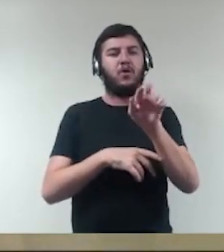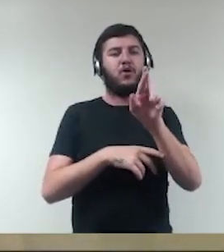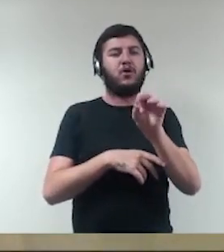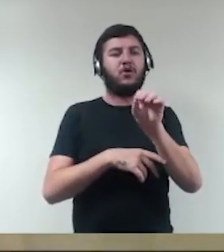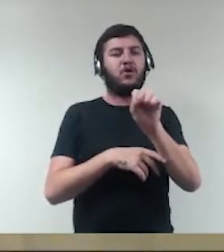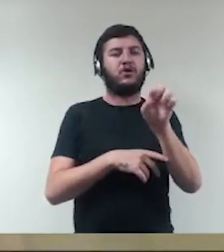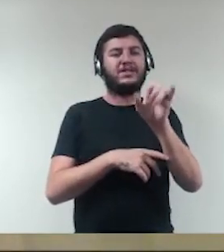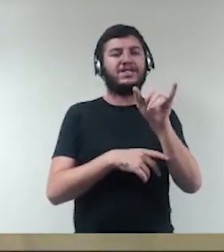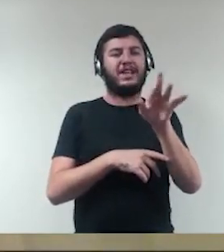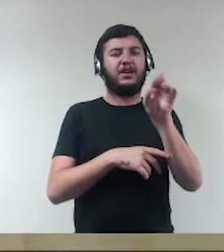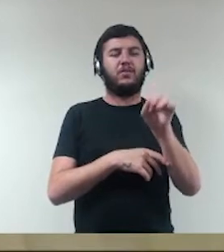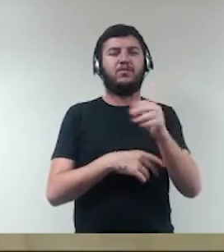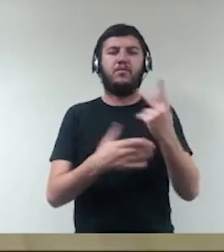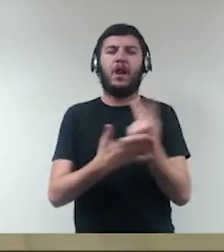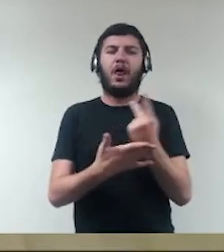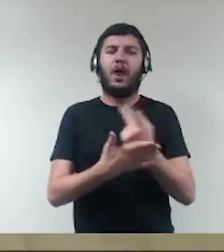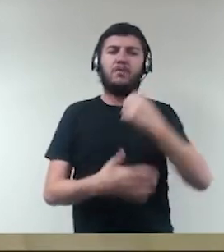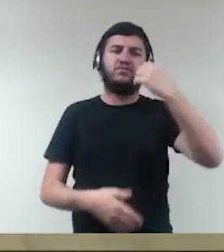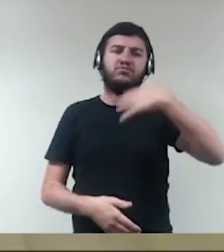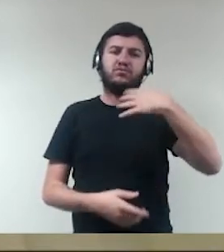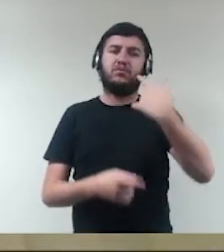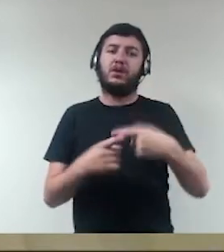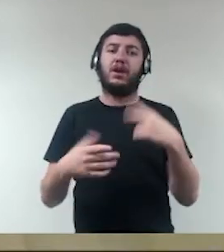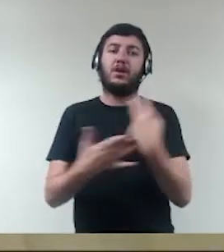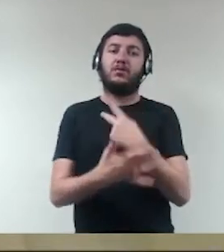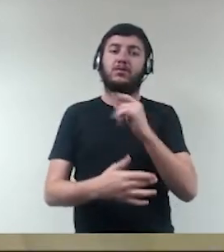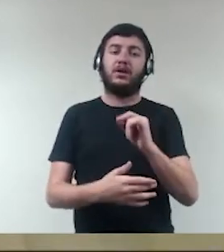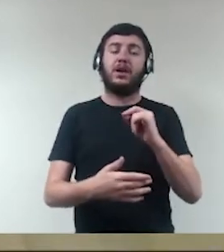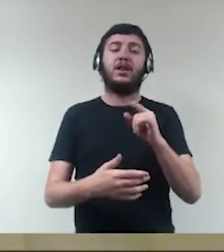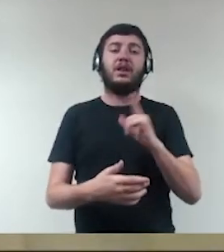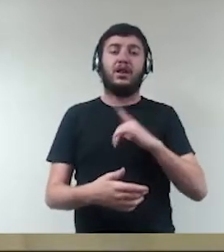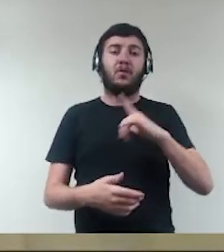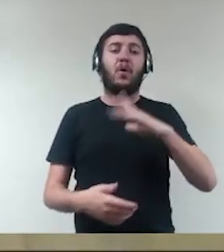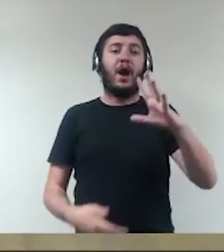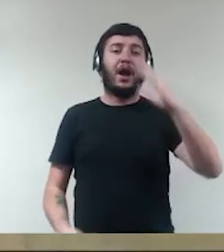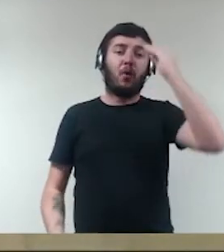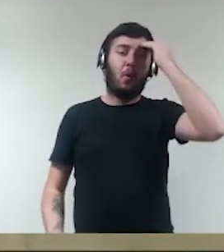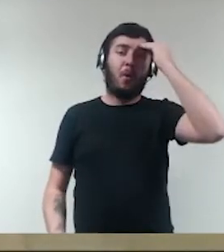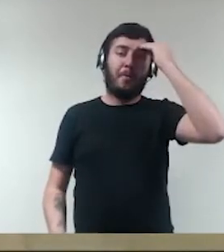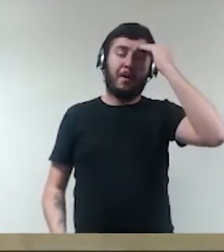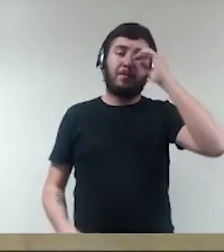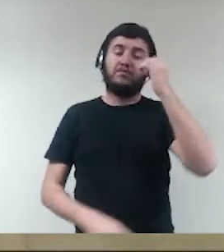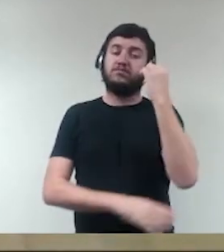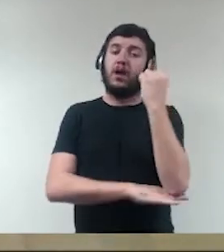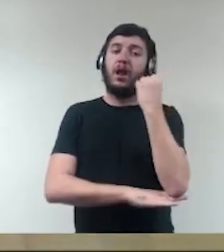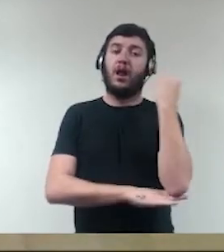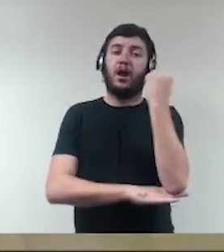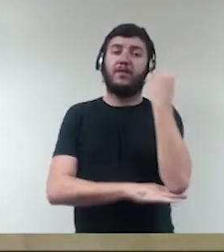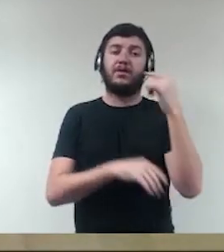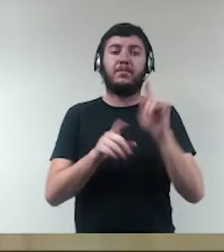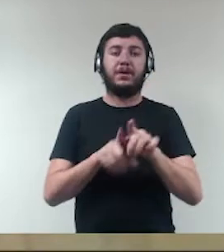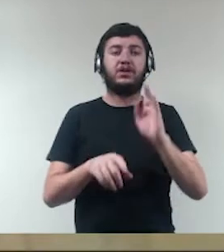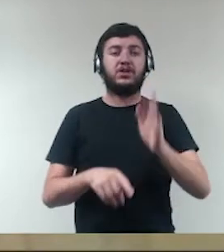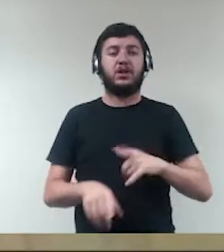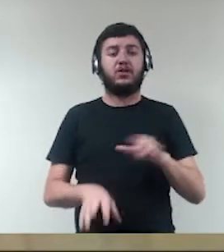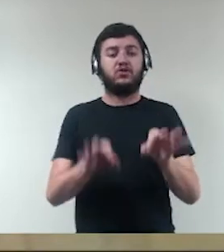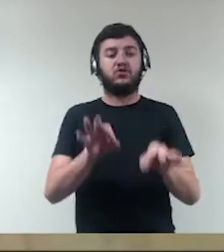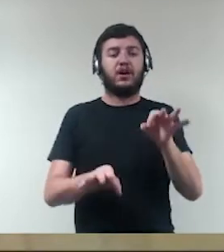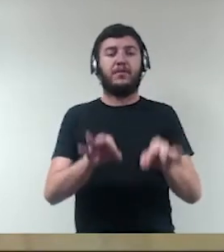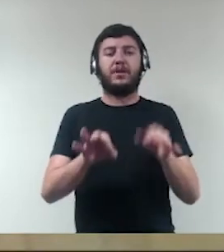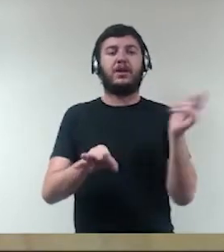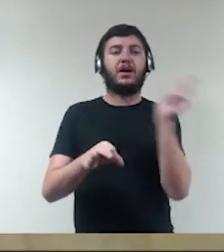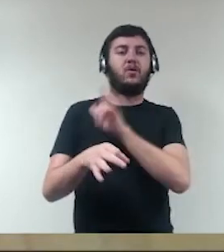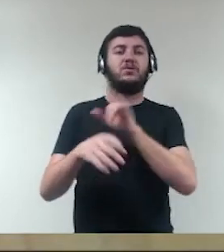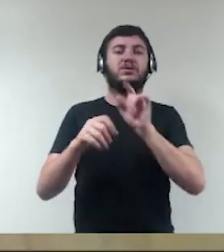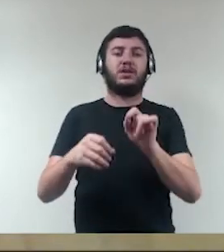grave, né, até chegarmos a esse julgamento, né, em relação às adinhas em cima exatamente